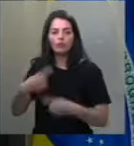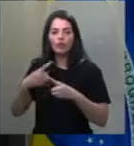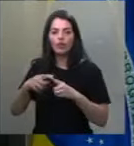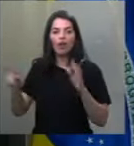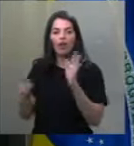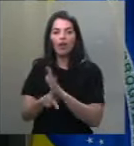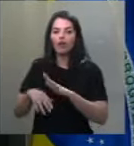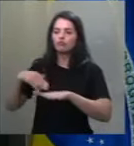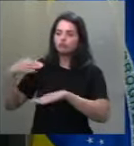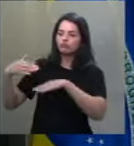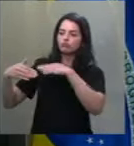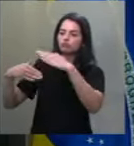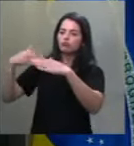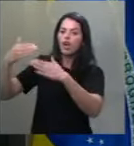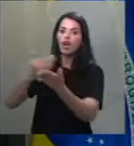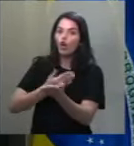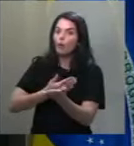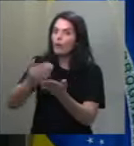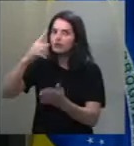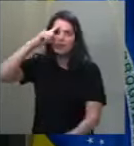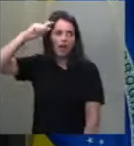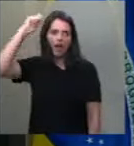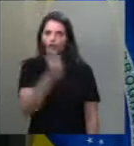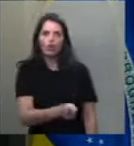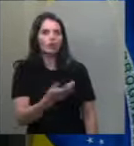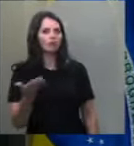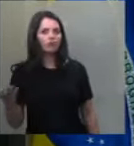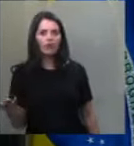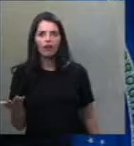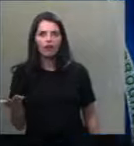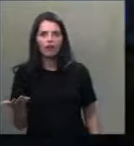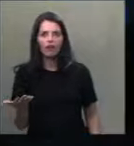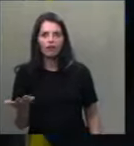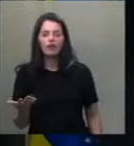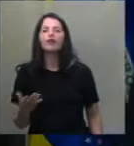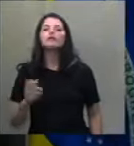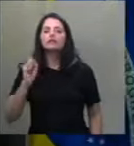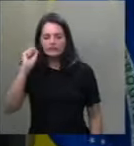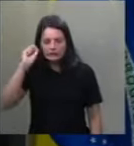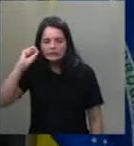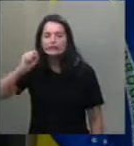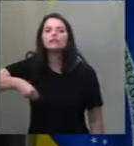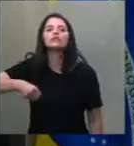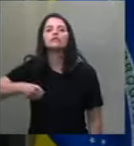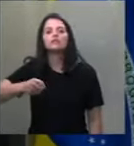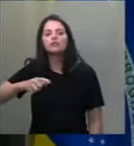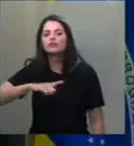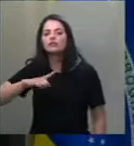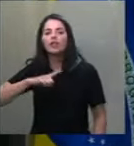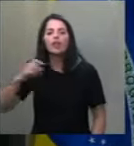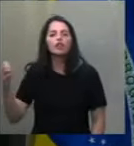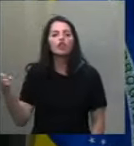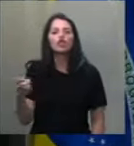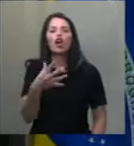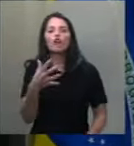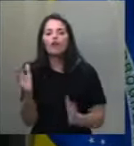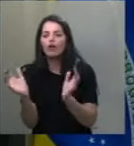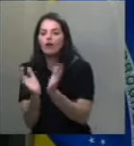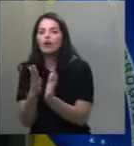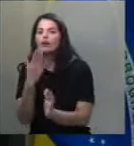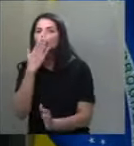escalada autoritária que a gente está vendo. Está se constituindo, sim, uma nova categoria de